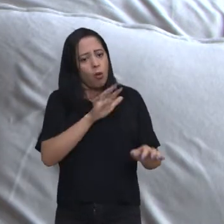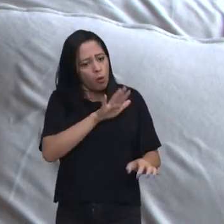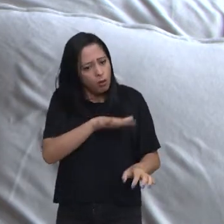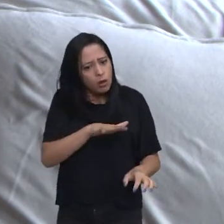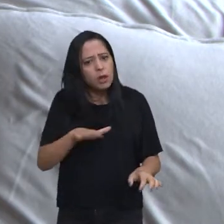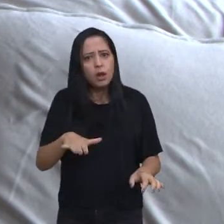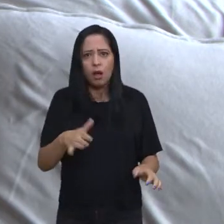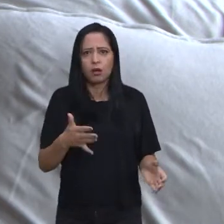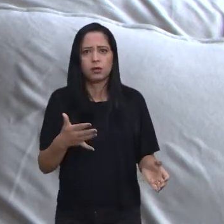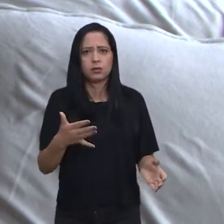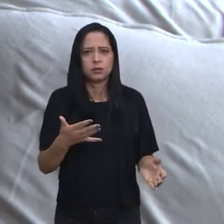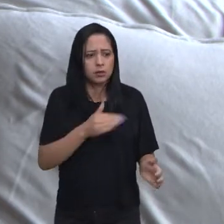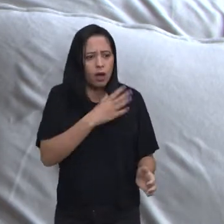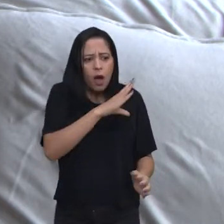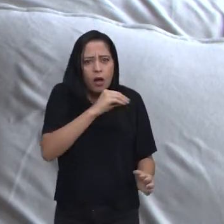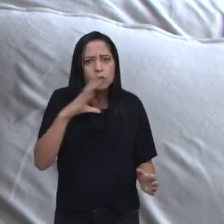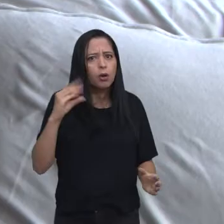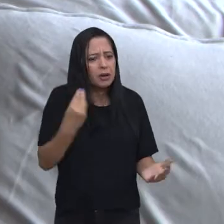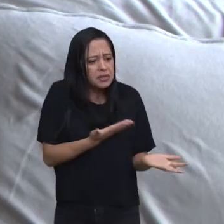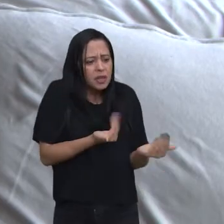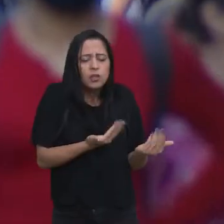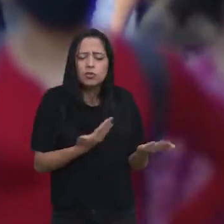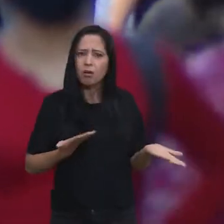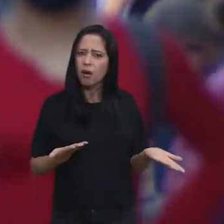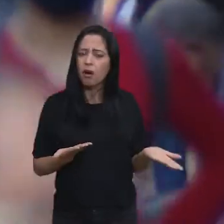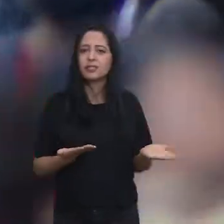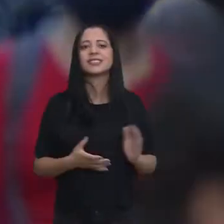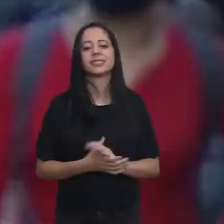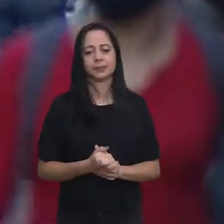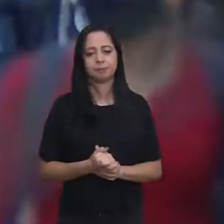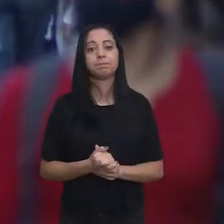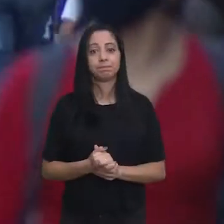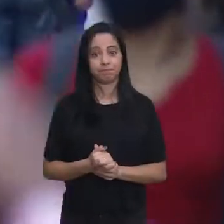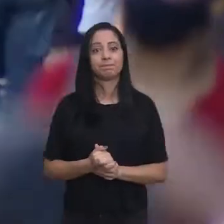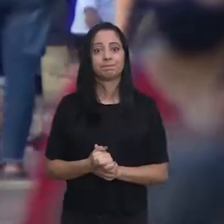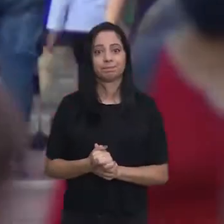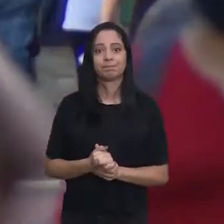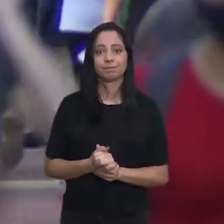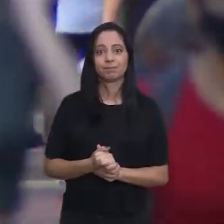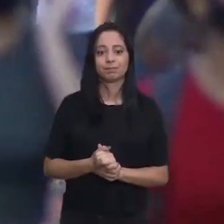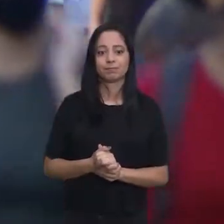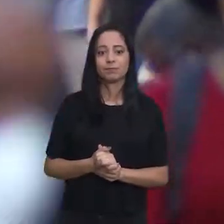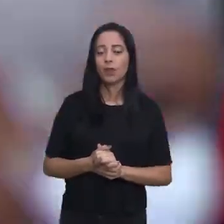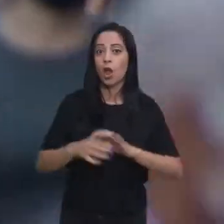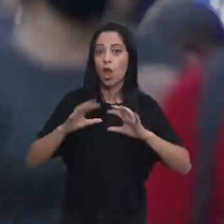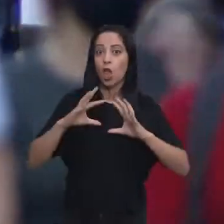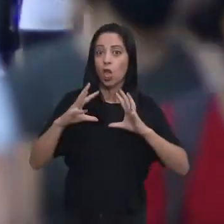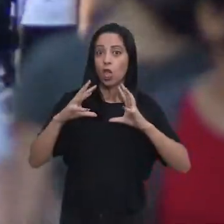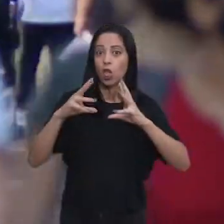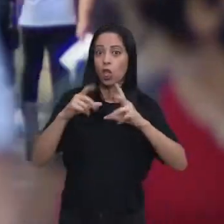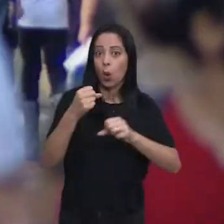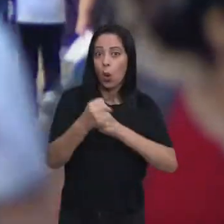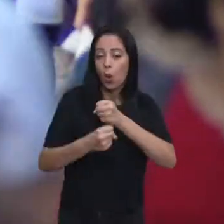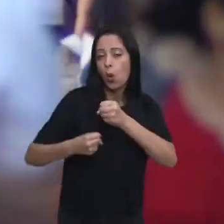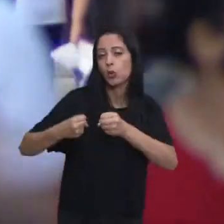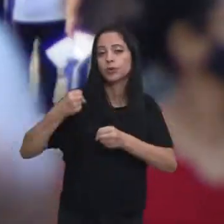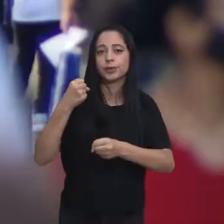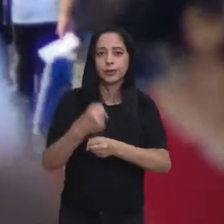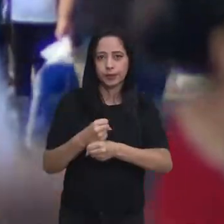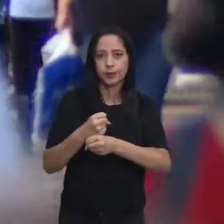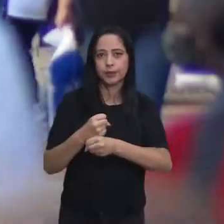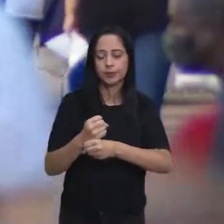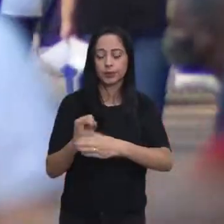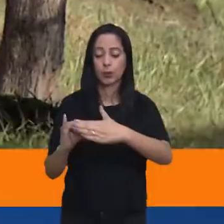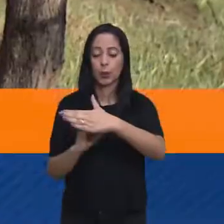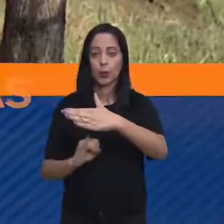uma adolescente novinha. Assim como aconteceu com a Gabriela, todos os anos, segundo o Instituto Nacional